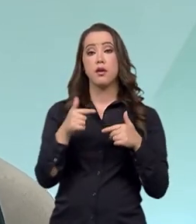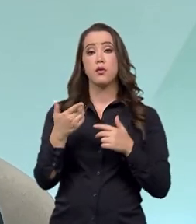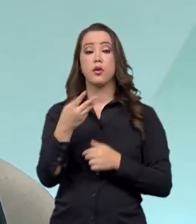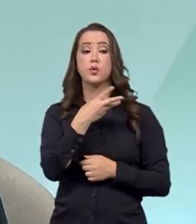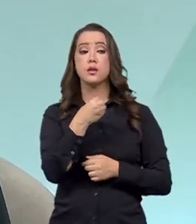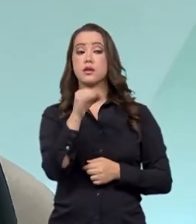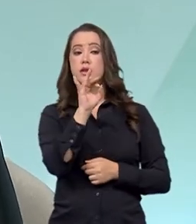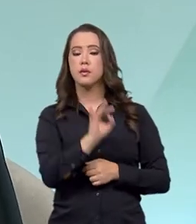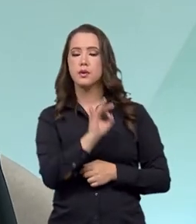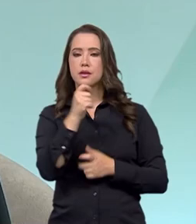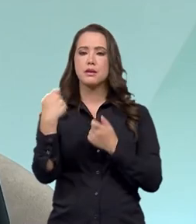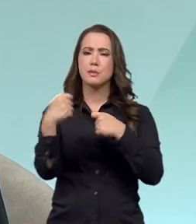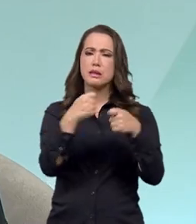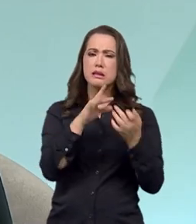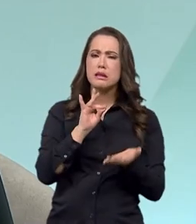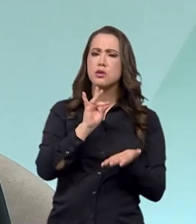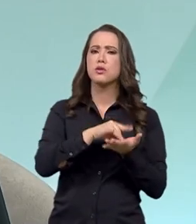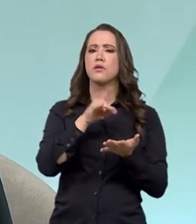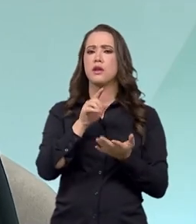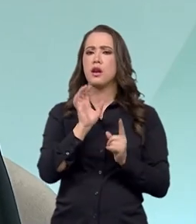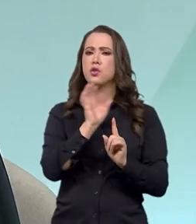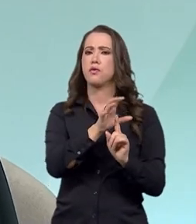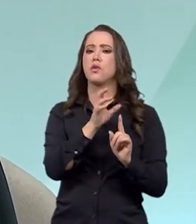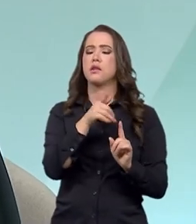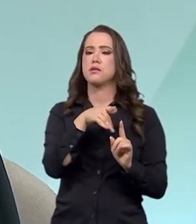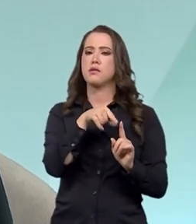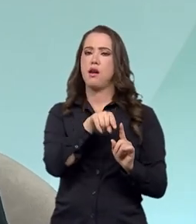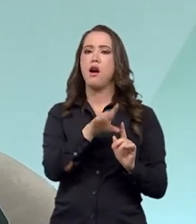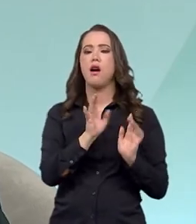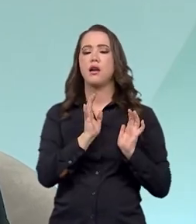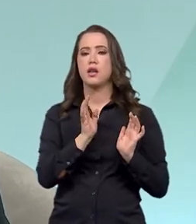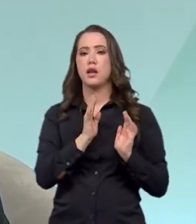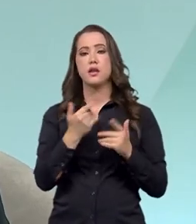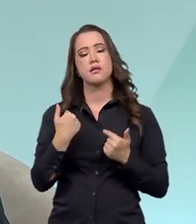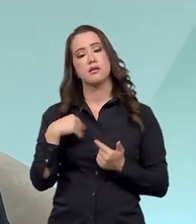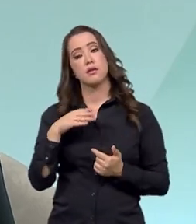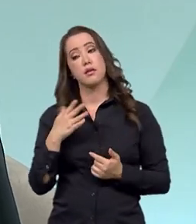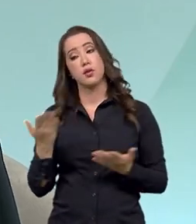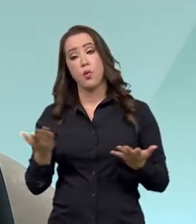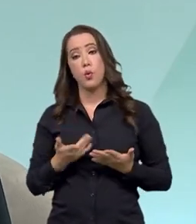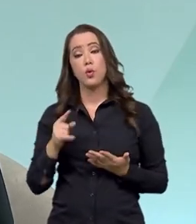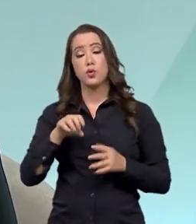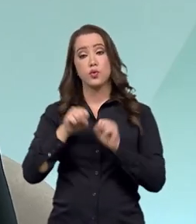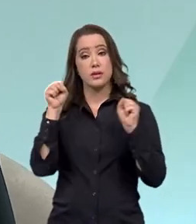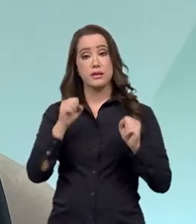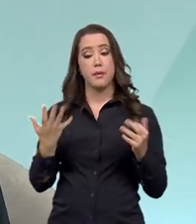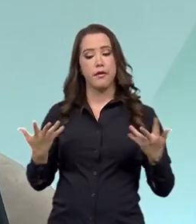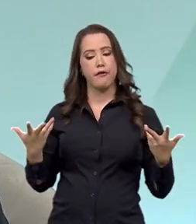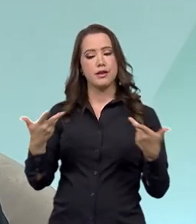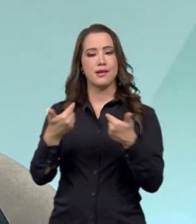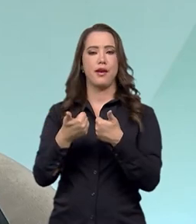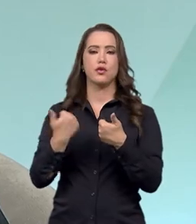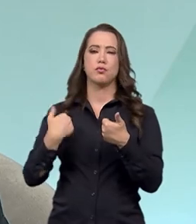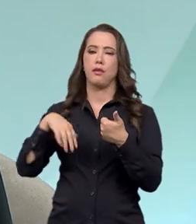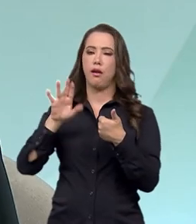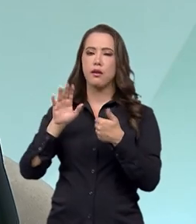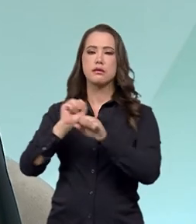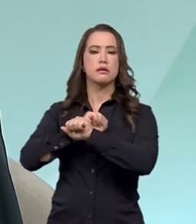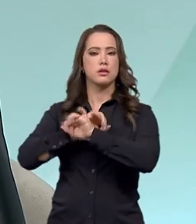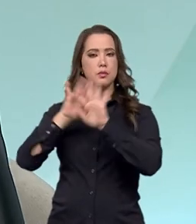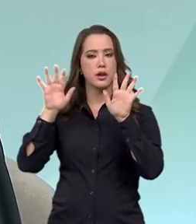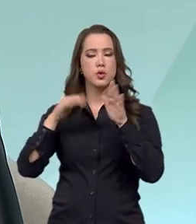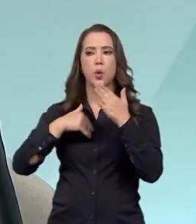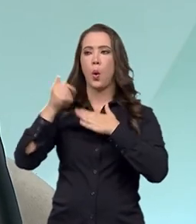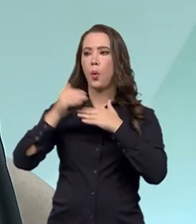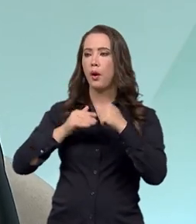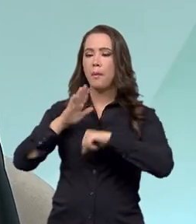30% que realmente podem causar algum impacto ao patrimônio, trazendo mais eficiência, trazendo mais transparência ao cidadão, que a qualquer